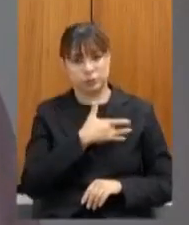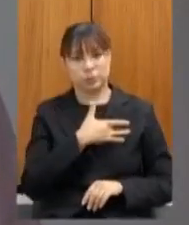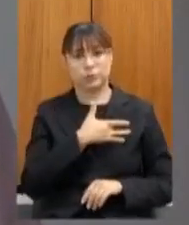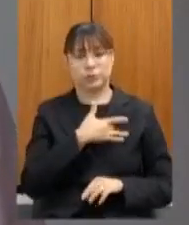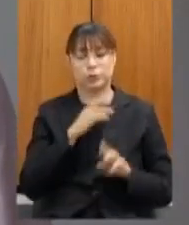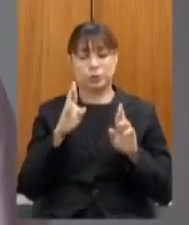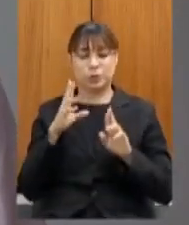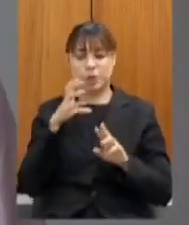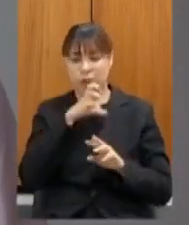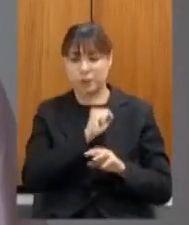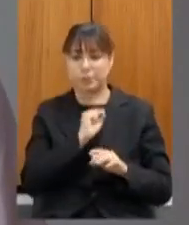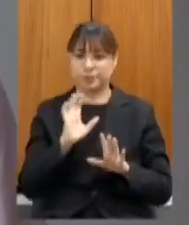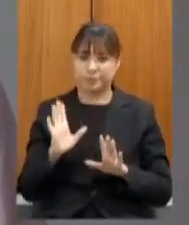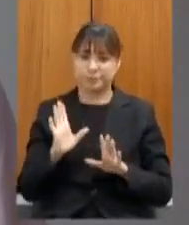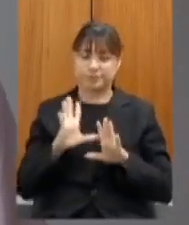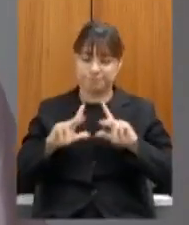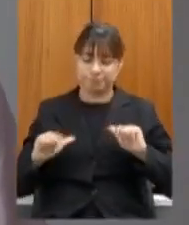em breve